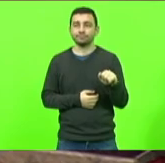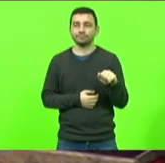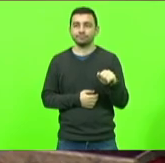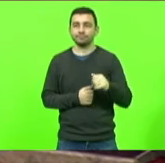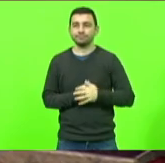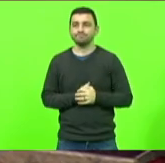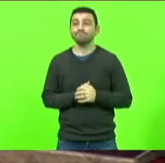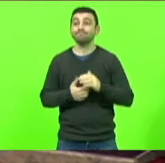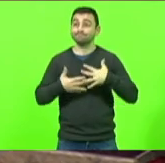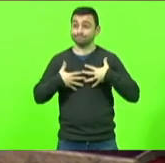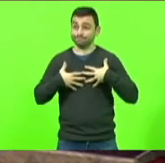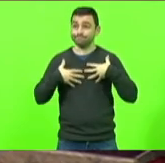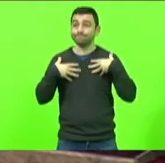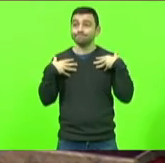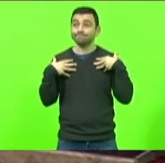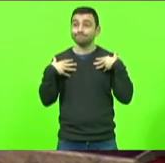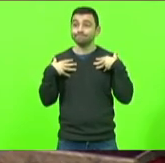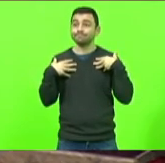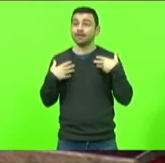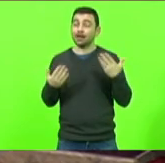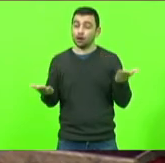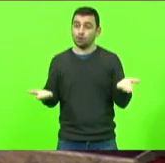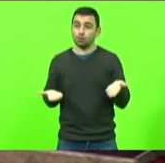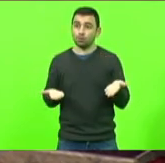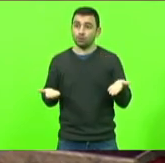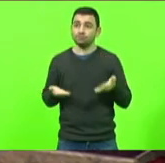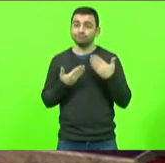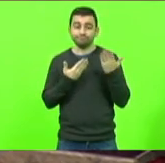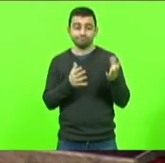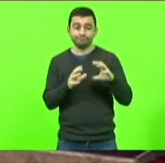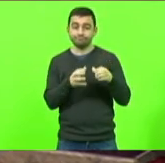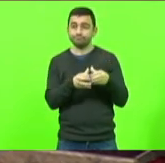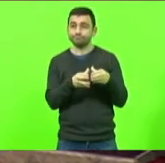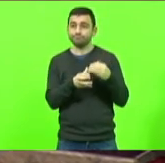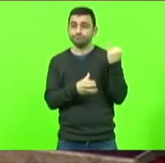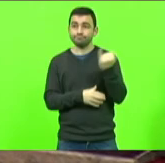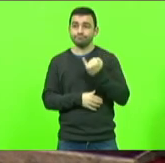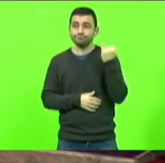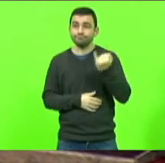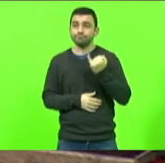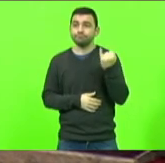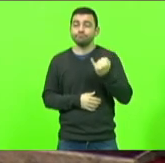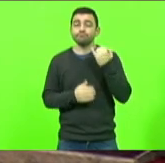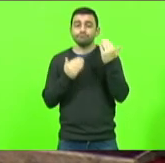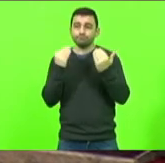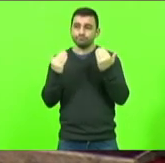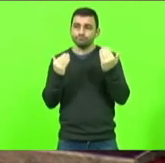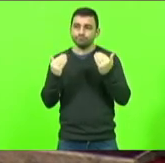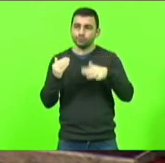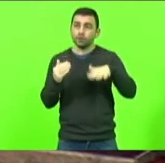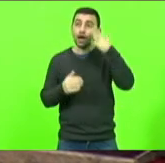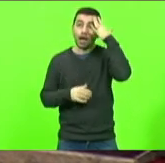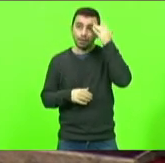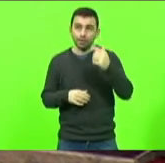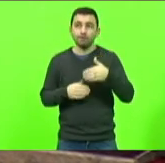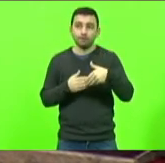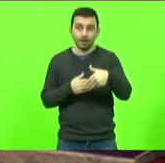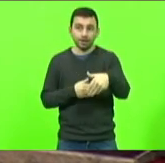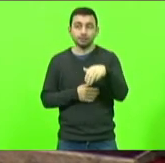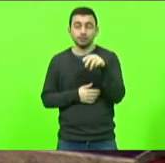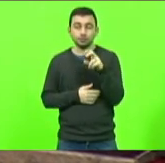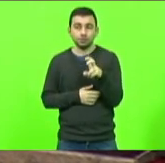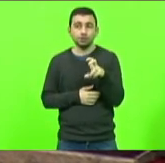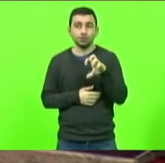homenagear e prestar essa justa homenagem a essa categoria tão importante dos psicólogos que amanhã comemoram 59 anos